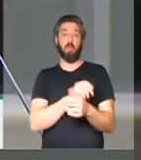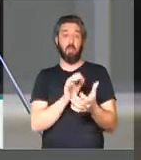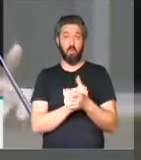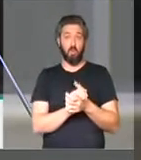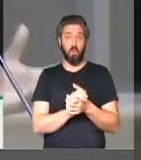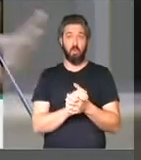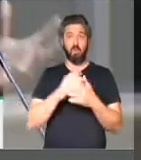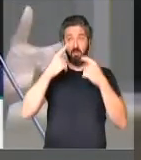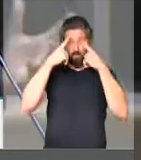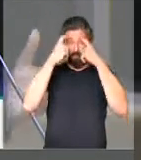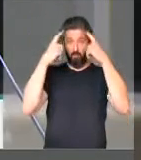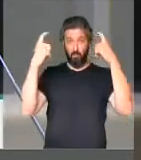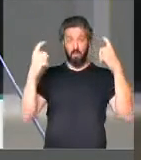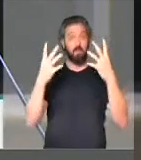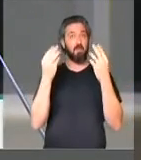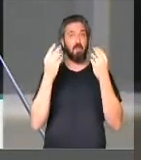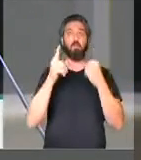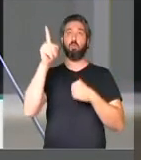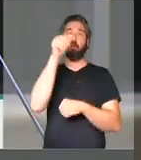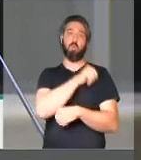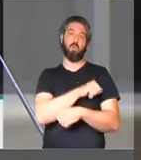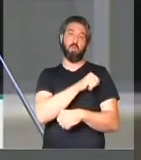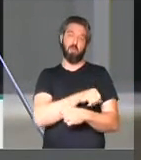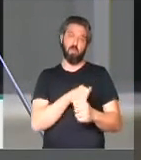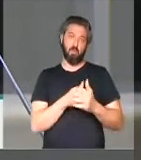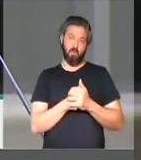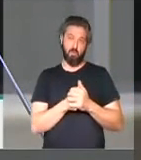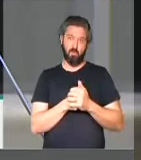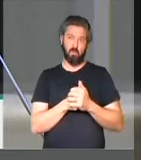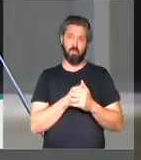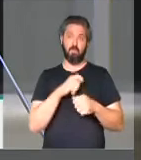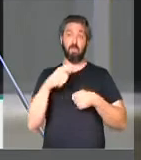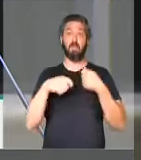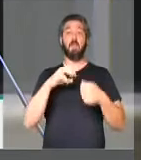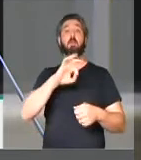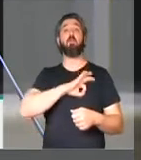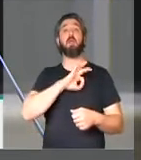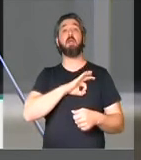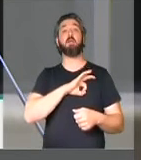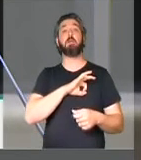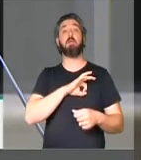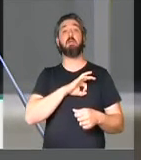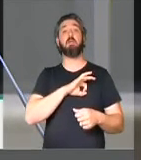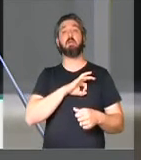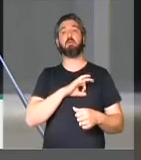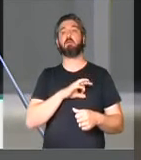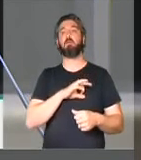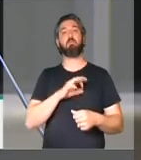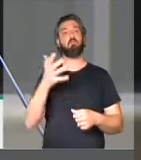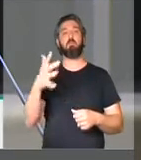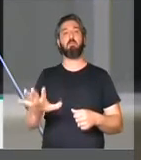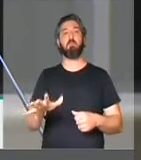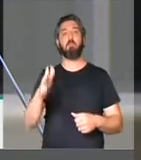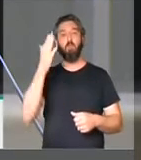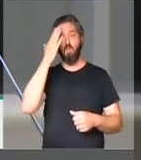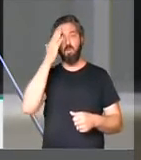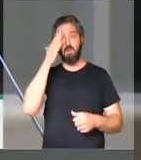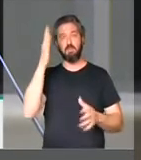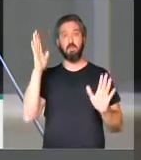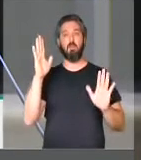de Janeiro. A violência está demais no estado do Rio de Janeiro. Quem é policial não quer ser